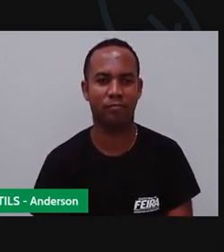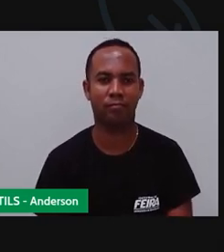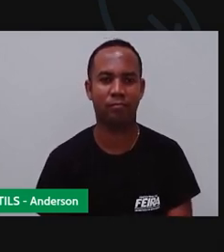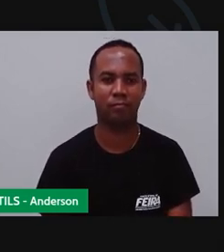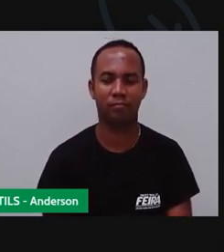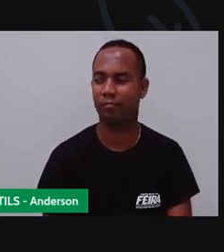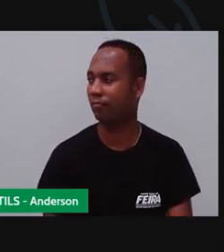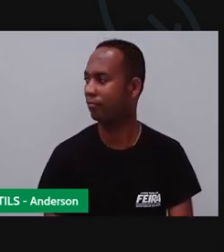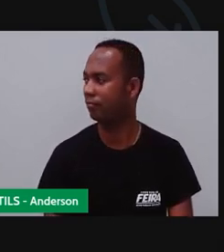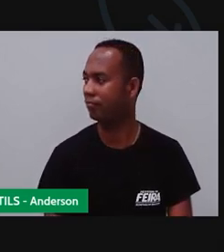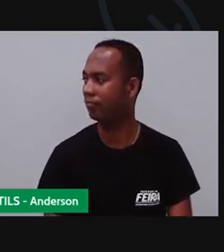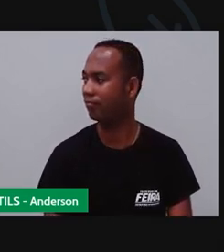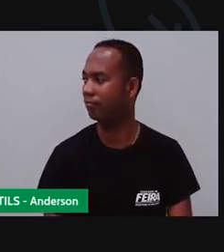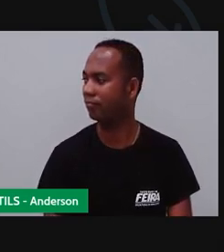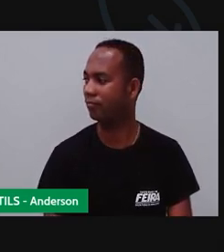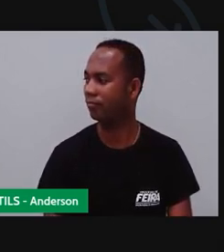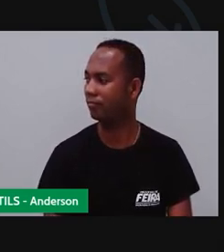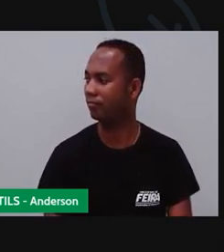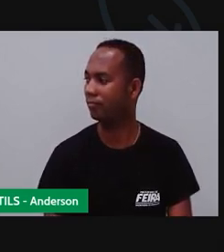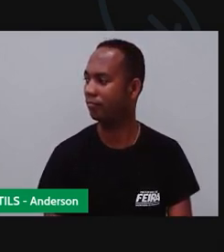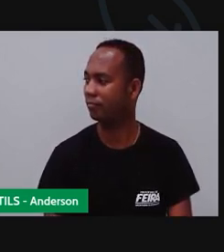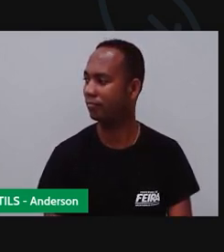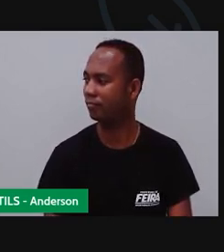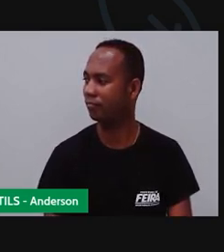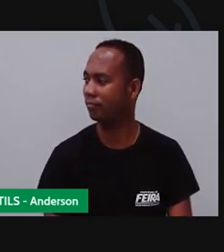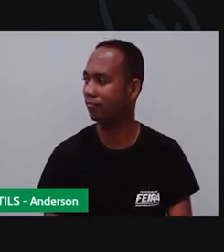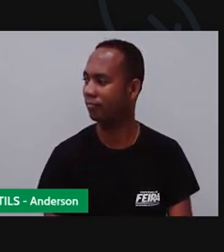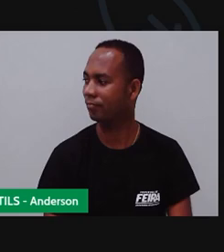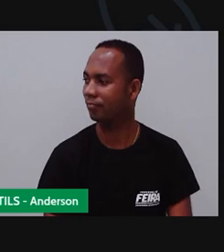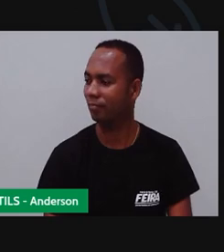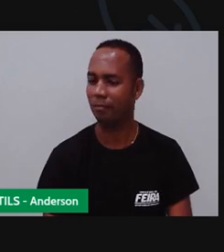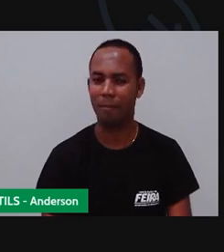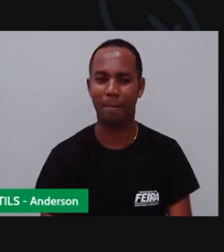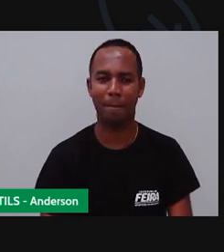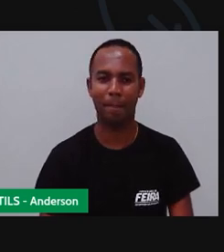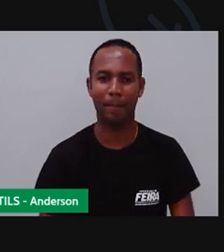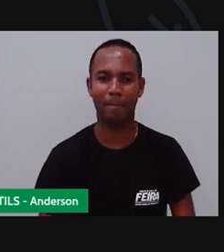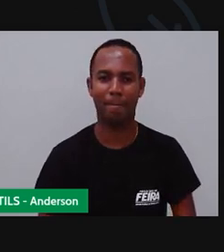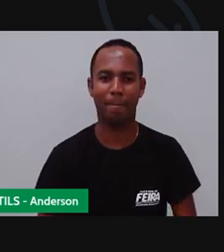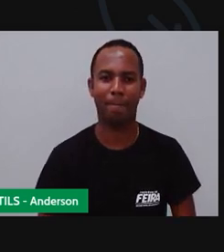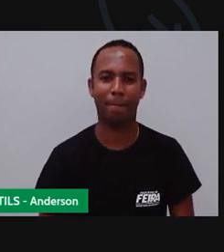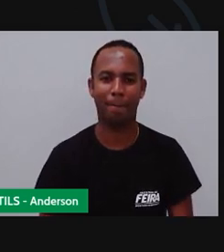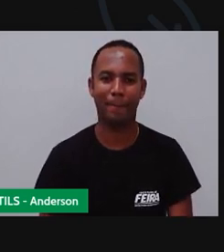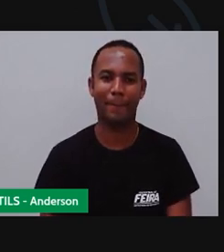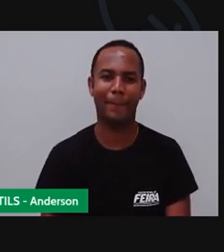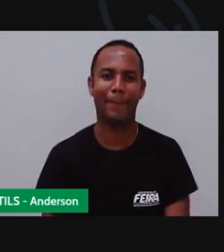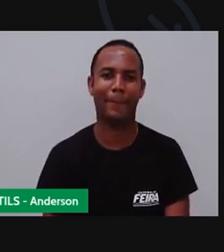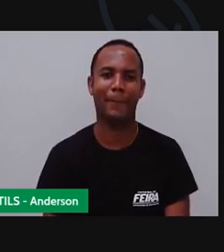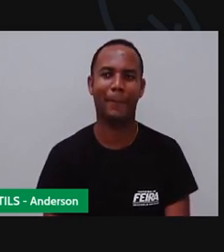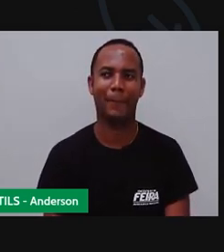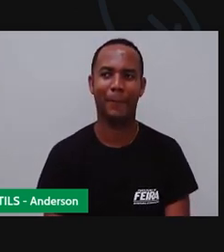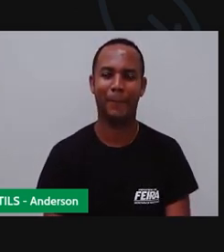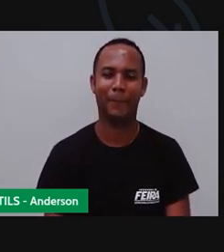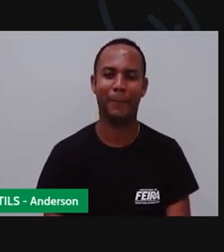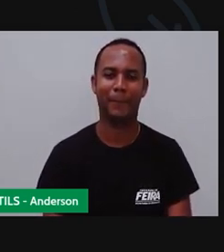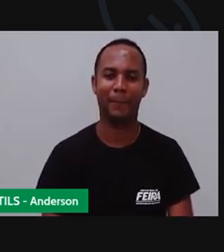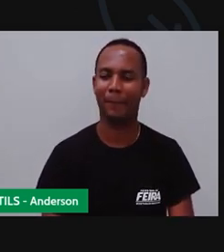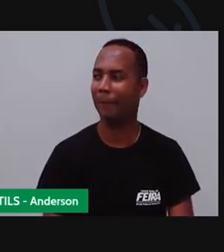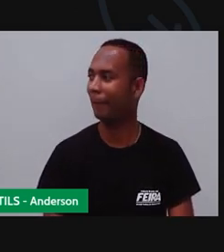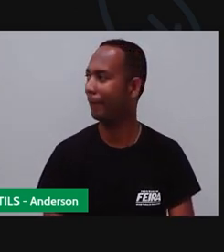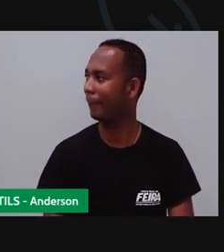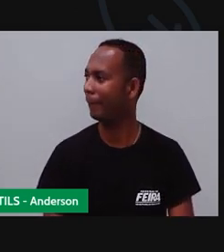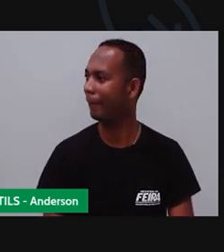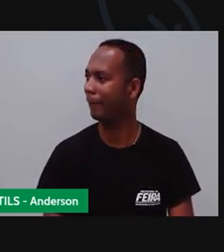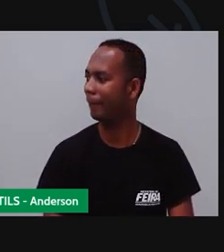Vou botar a Vânia agora Peraí Aqui pra Vânia Pronto Estamos aqui Todos aqui Tá? Vamos